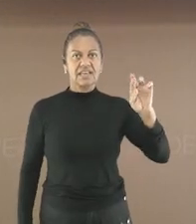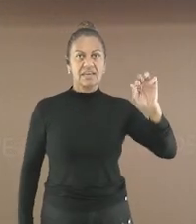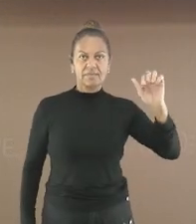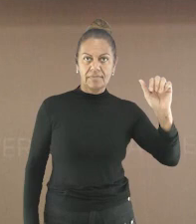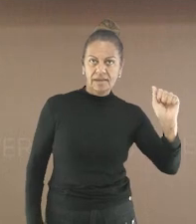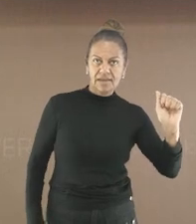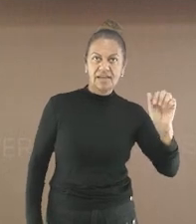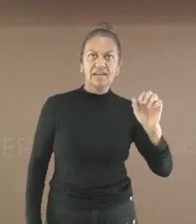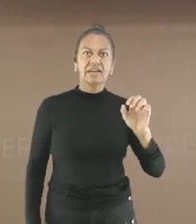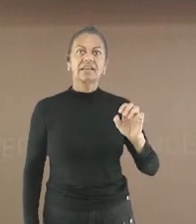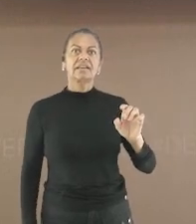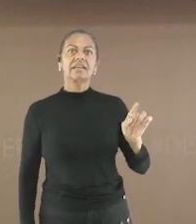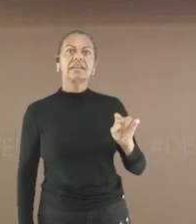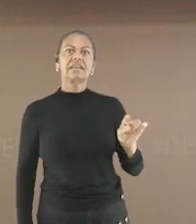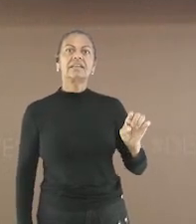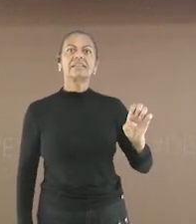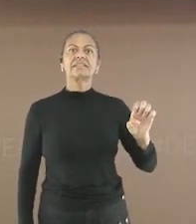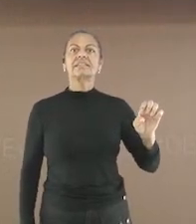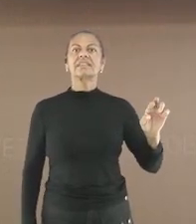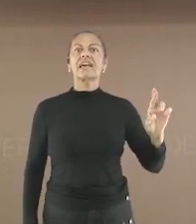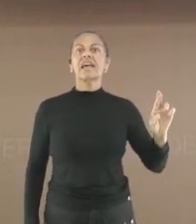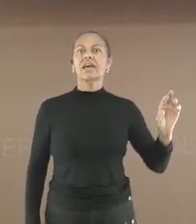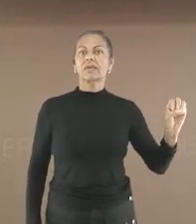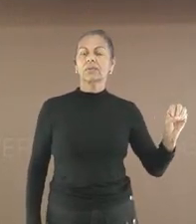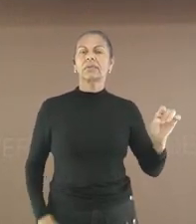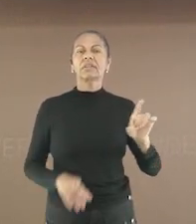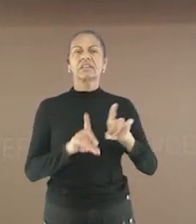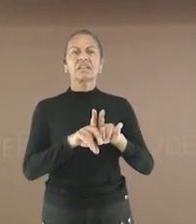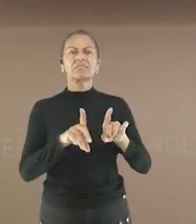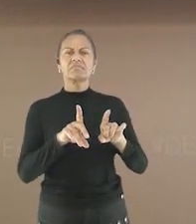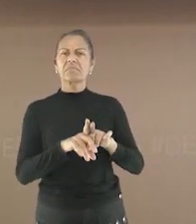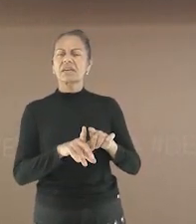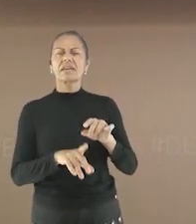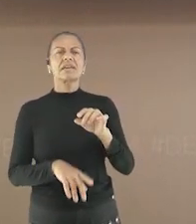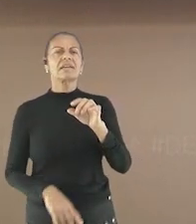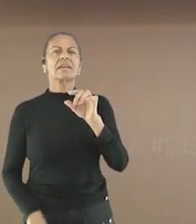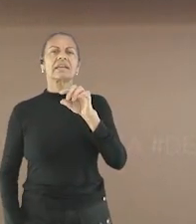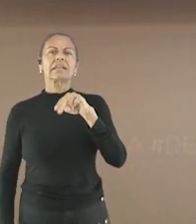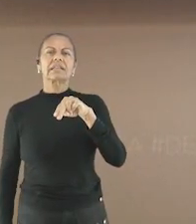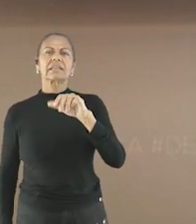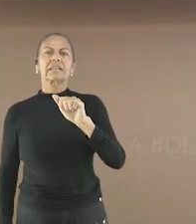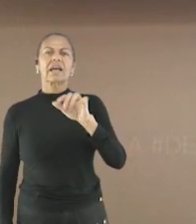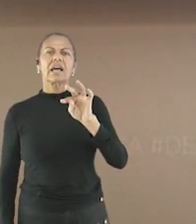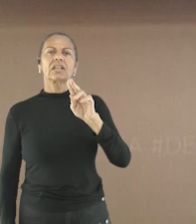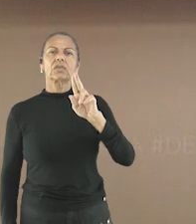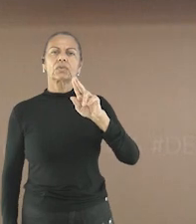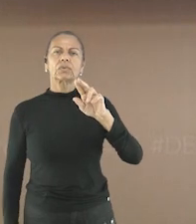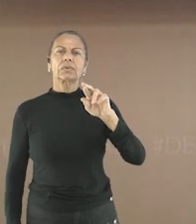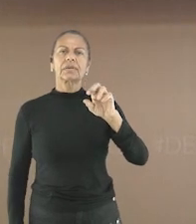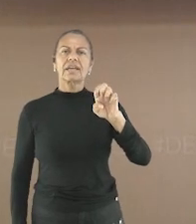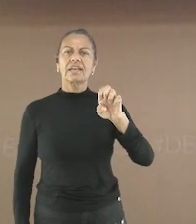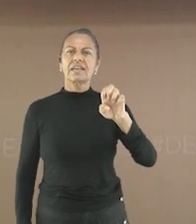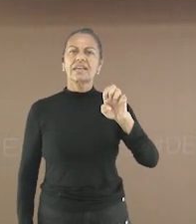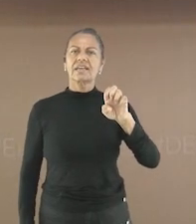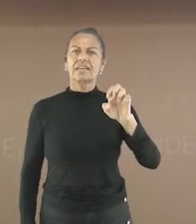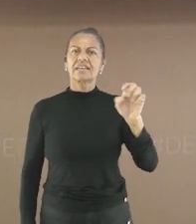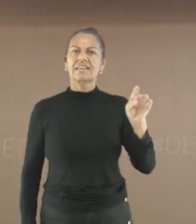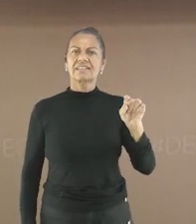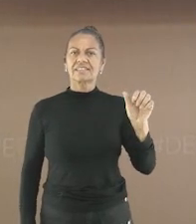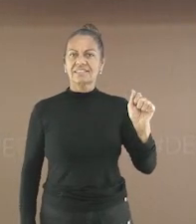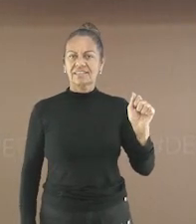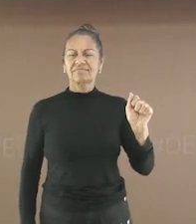início com zebra e zero E também palavras com Z No meio da palavra Como natureza